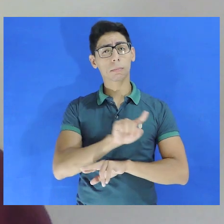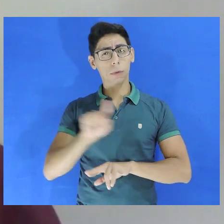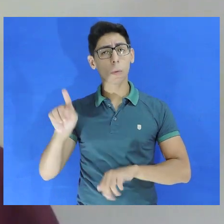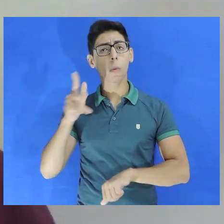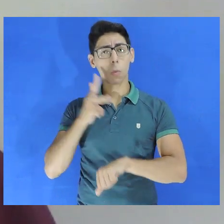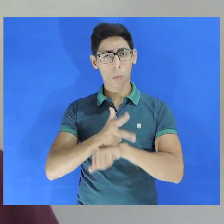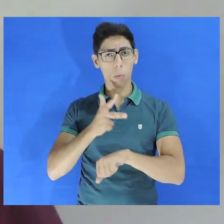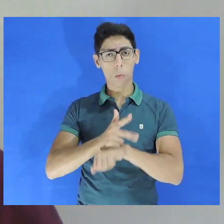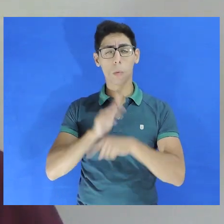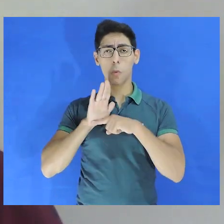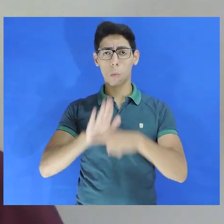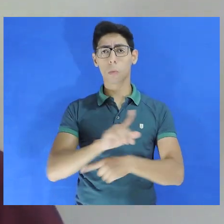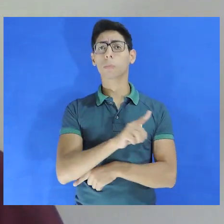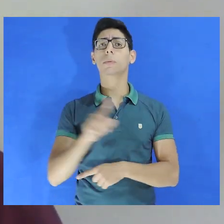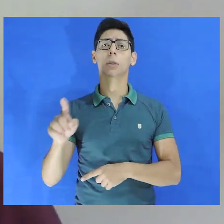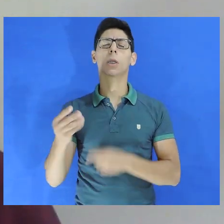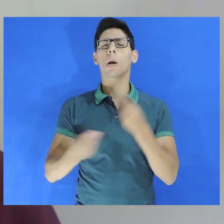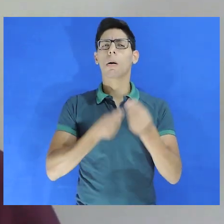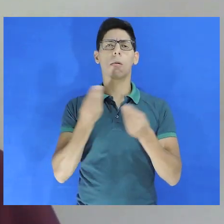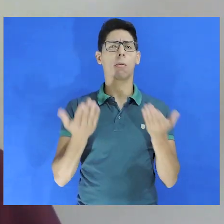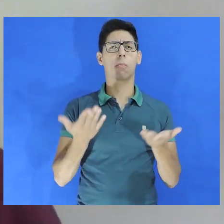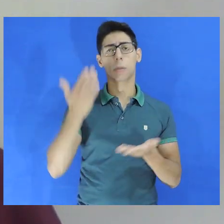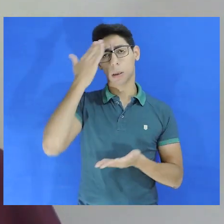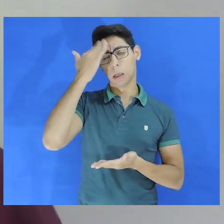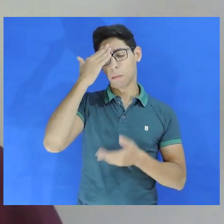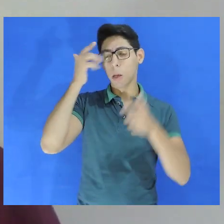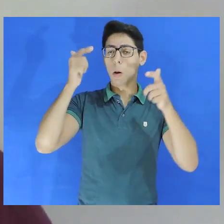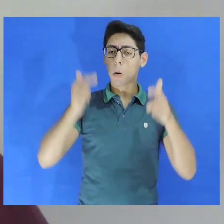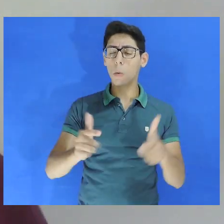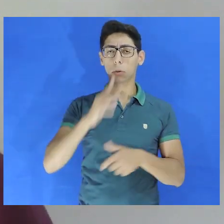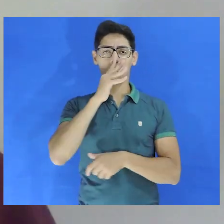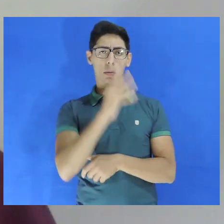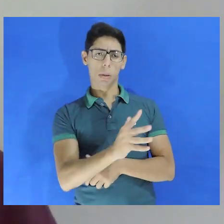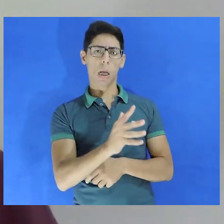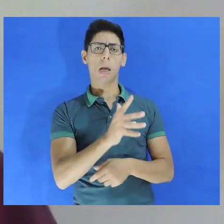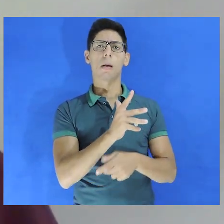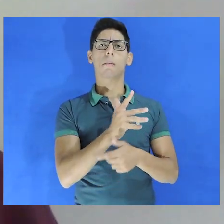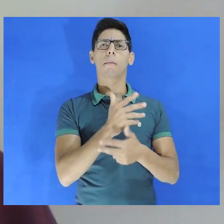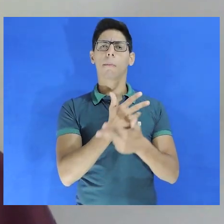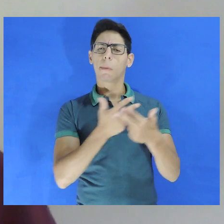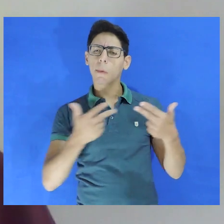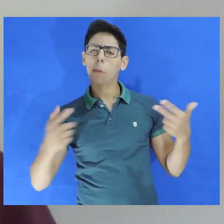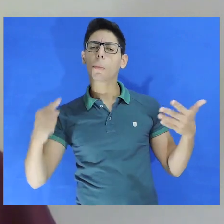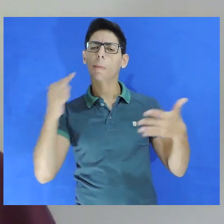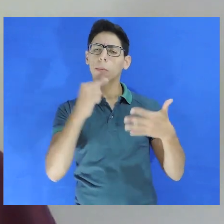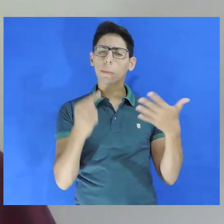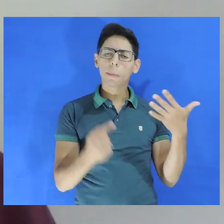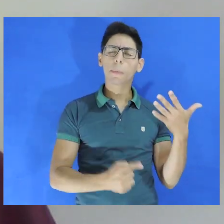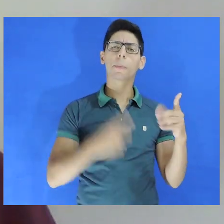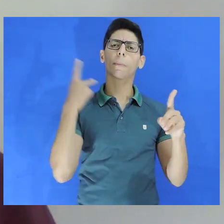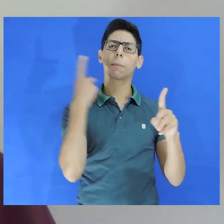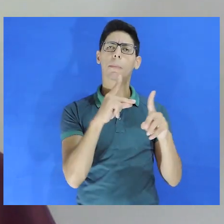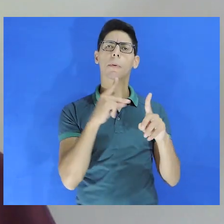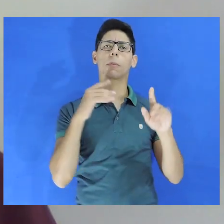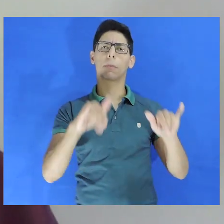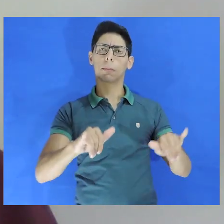Esperamos que este vídeo o ajude para entender melhor como e onde denunciar casos de torturas.